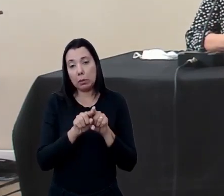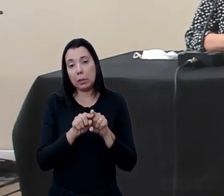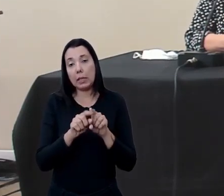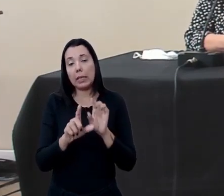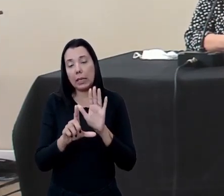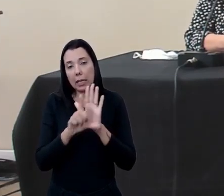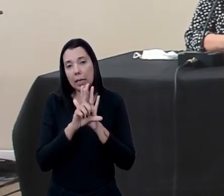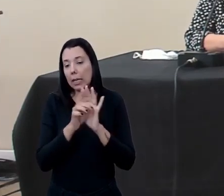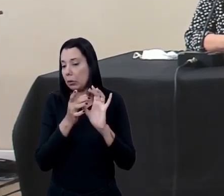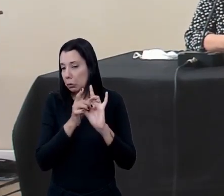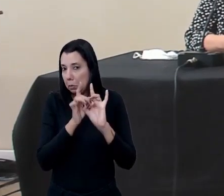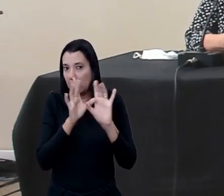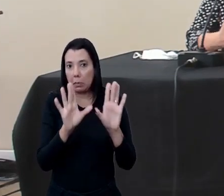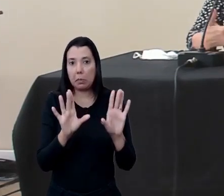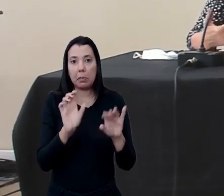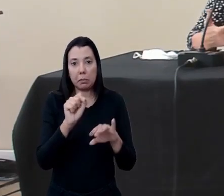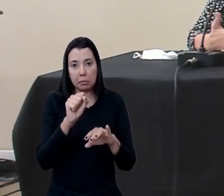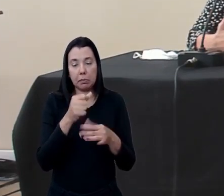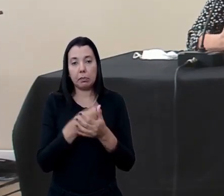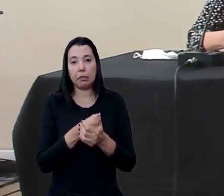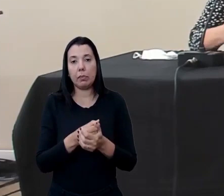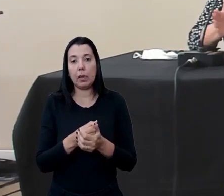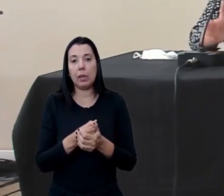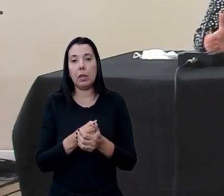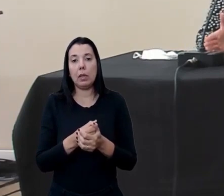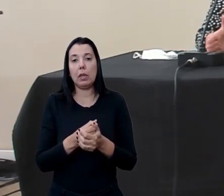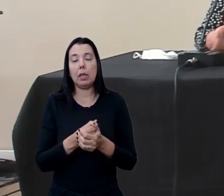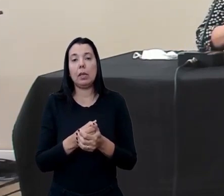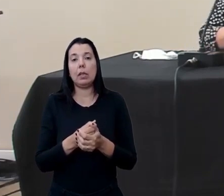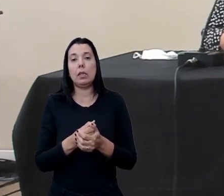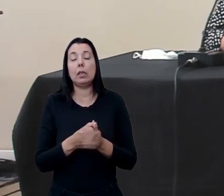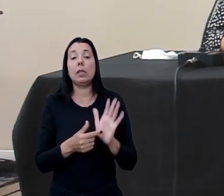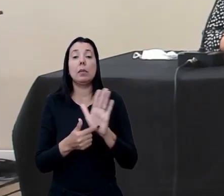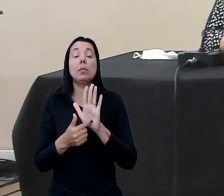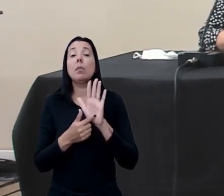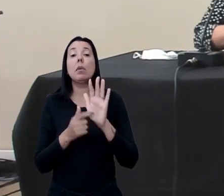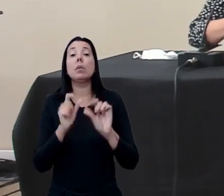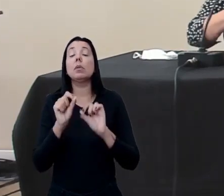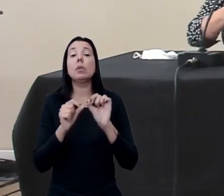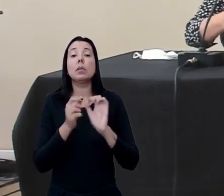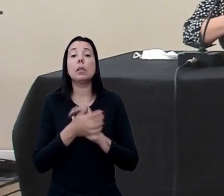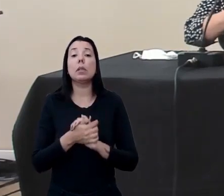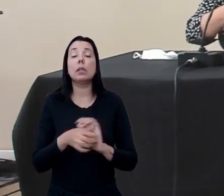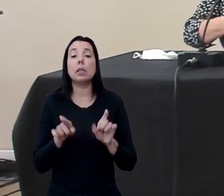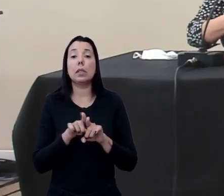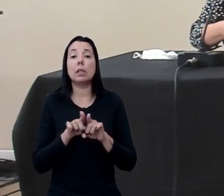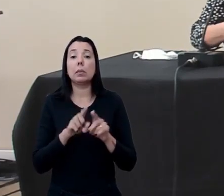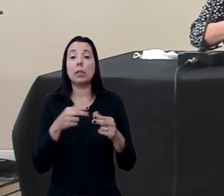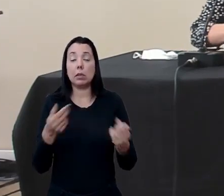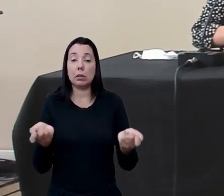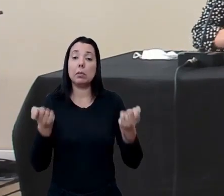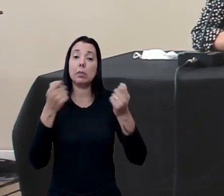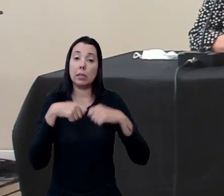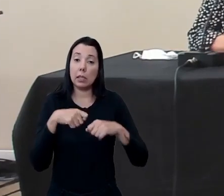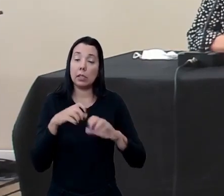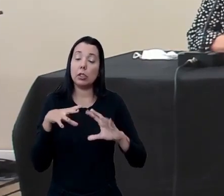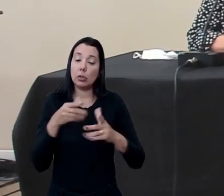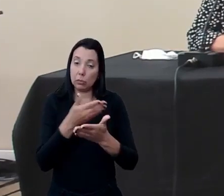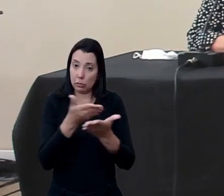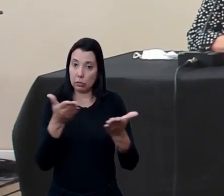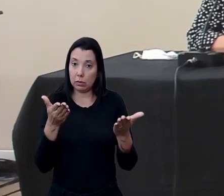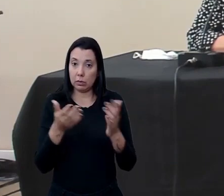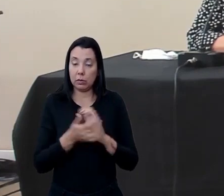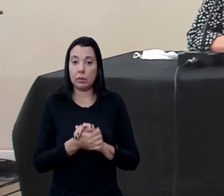que a lei nos permite e não é das margens que a lei nos permite e da escuta das possibilidades de todos